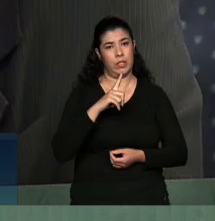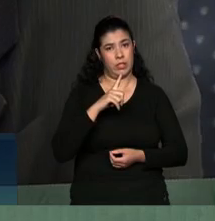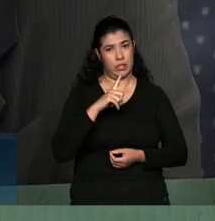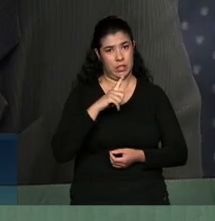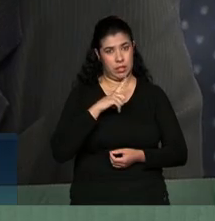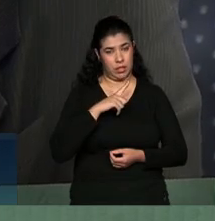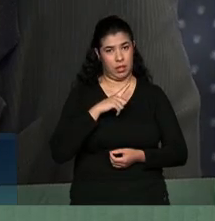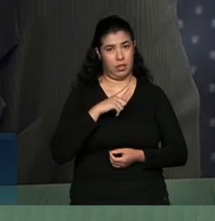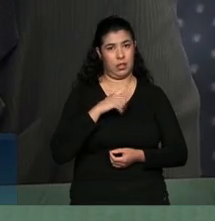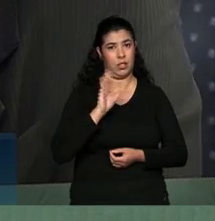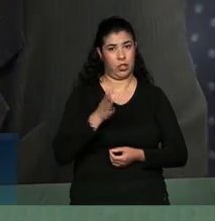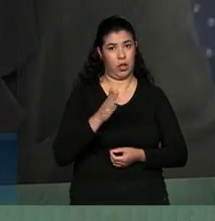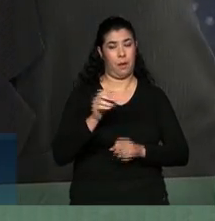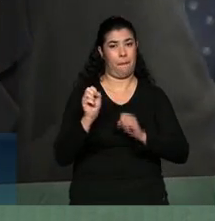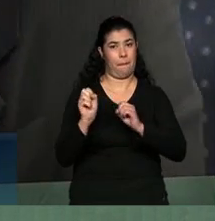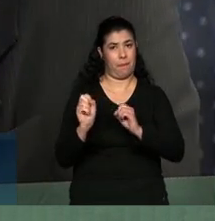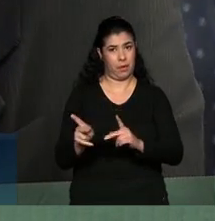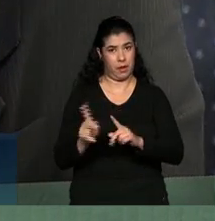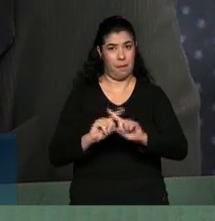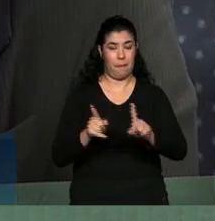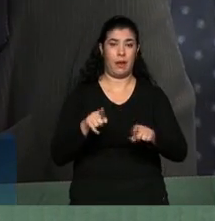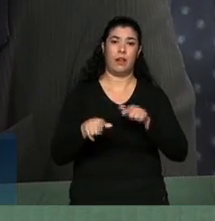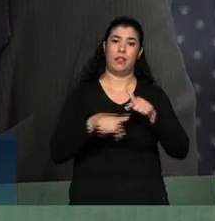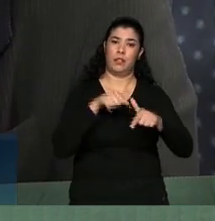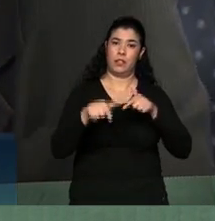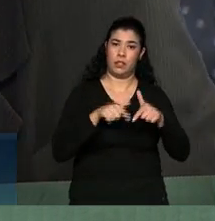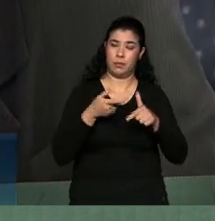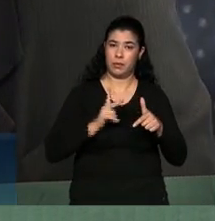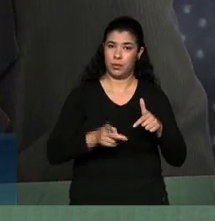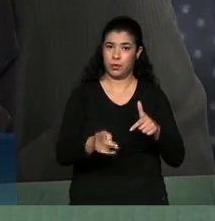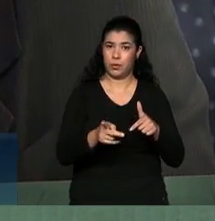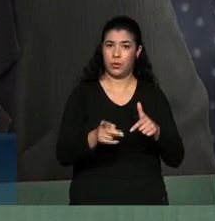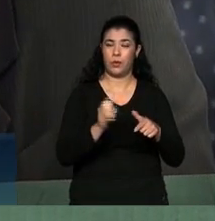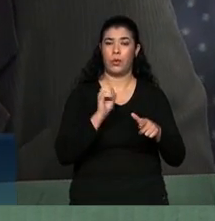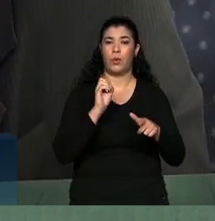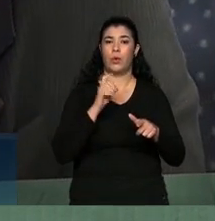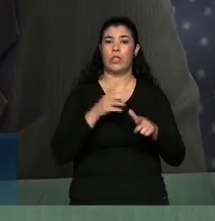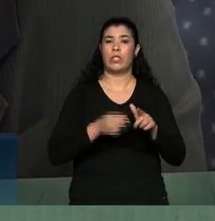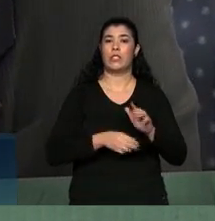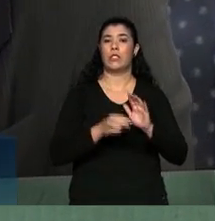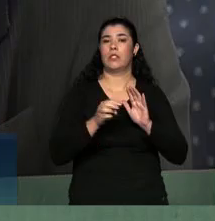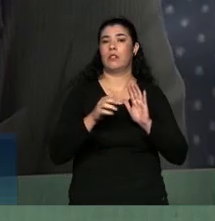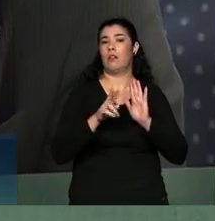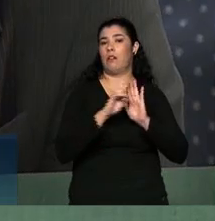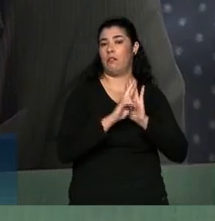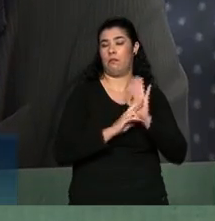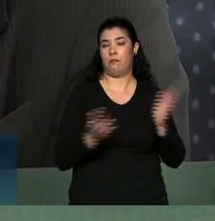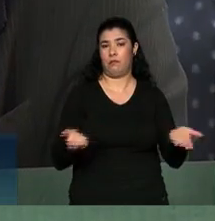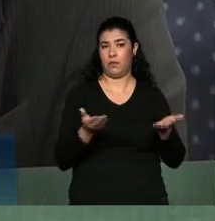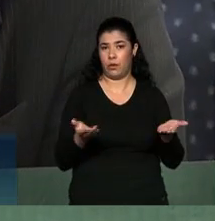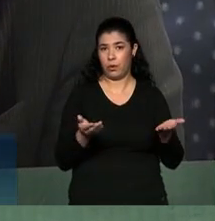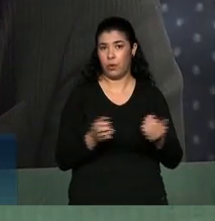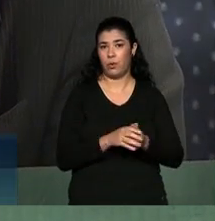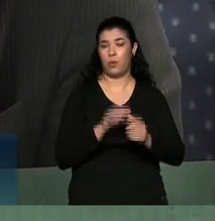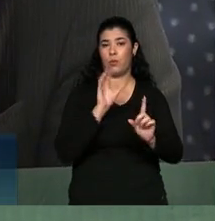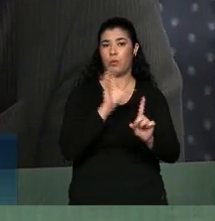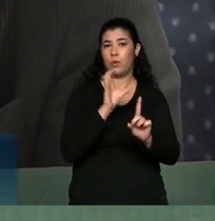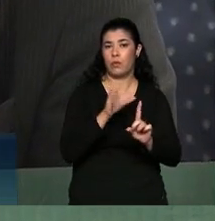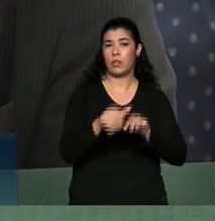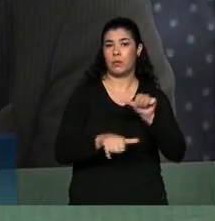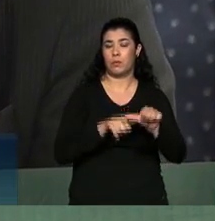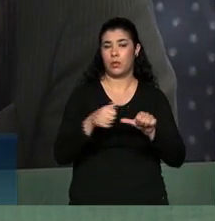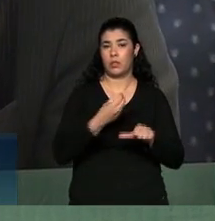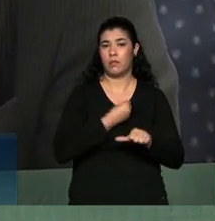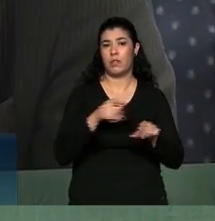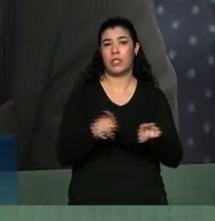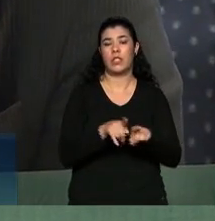se essa medida progressiva atinge eles e de que forma atinge e como fica também o trabalhador